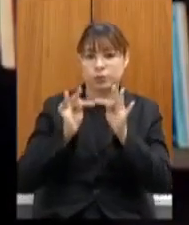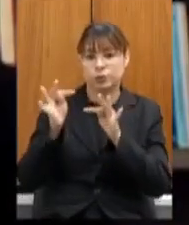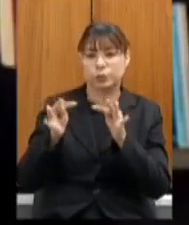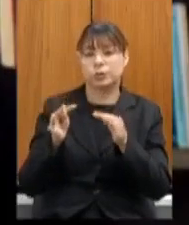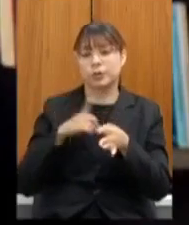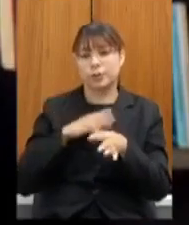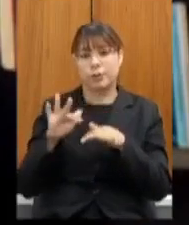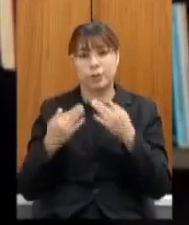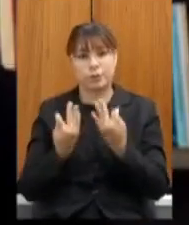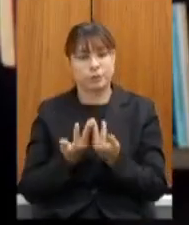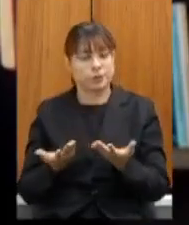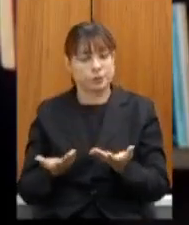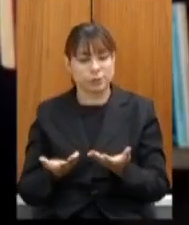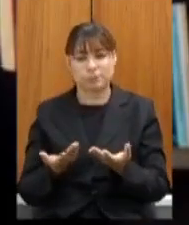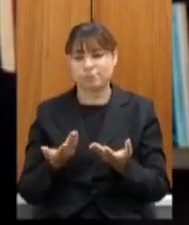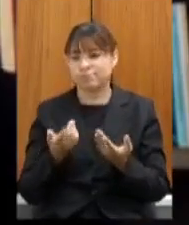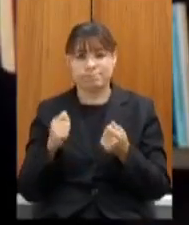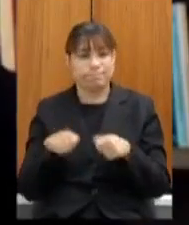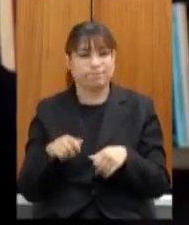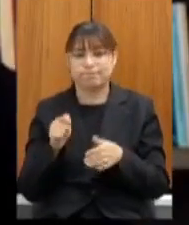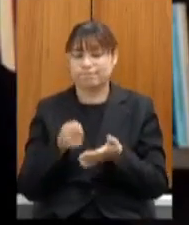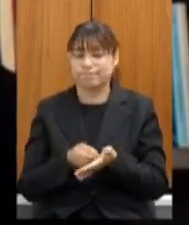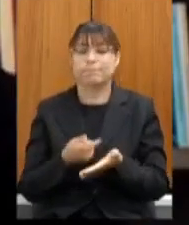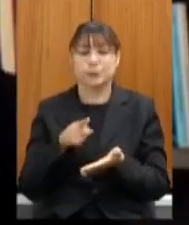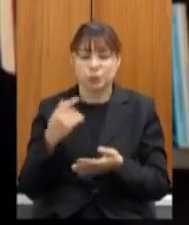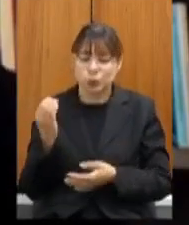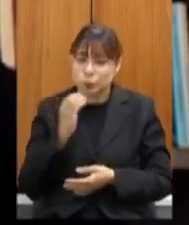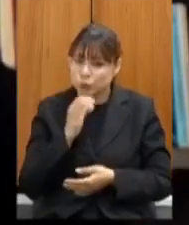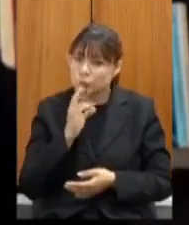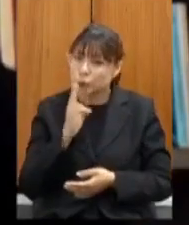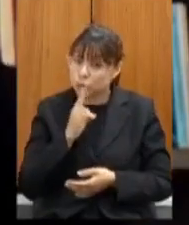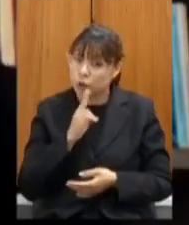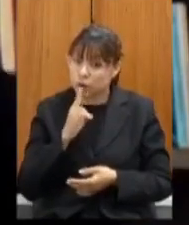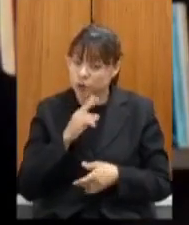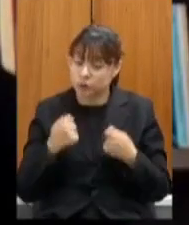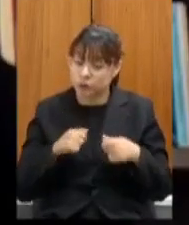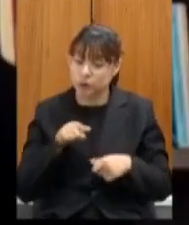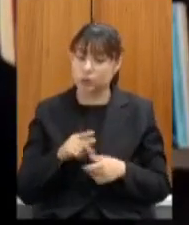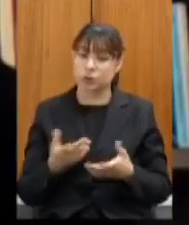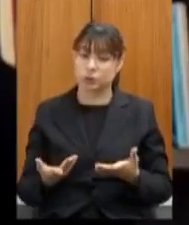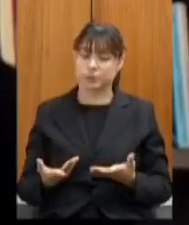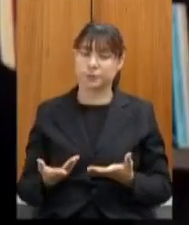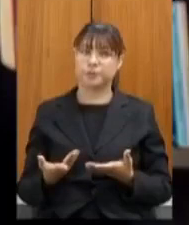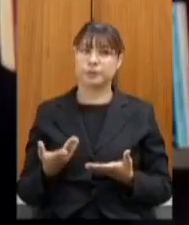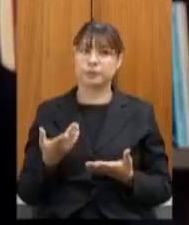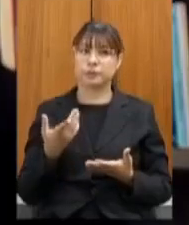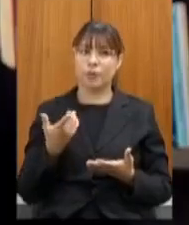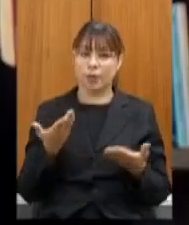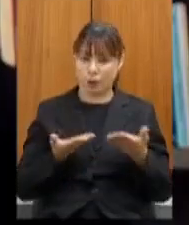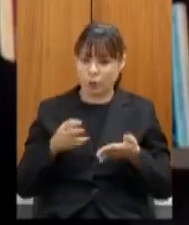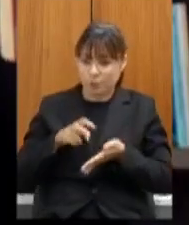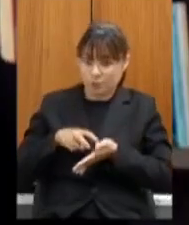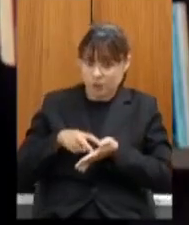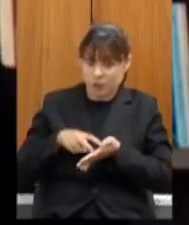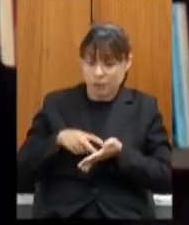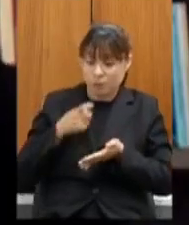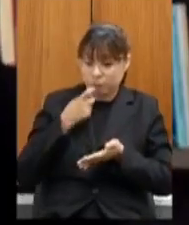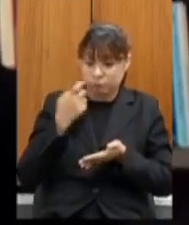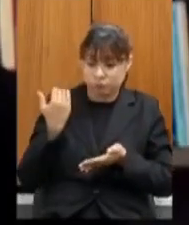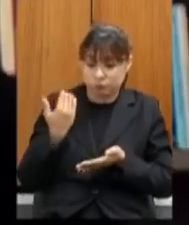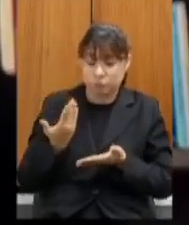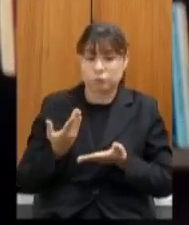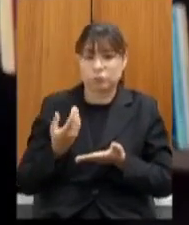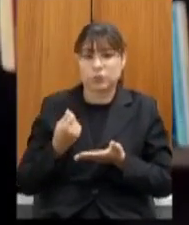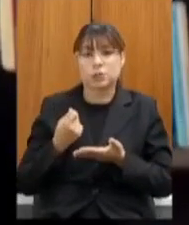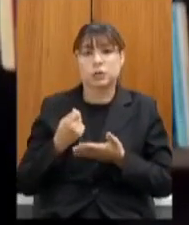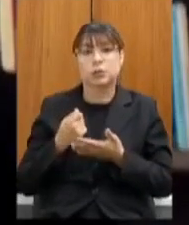é urgente e estou dando essa sugestão recebi agora de manhã a notícia de